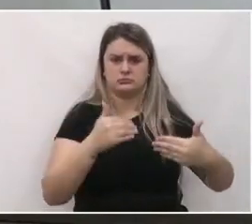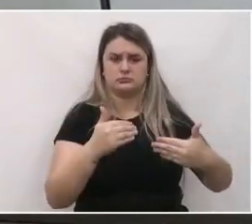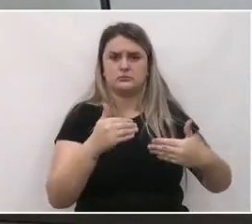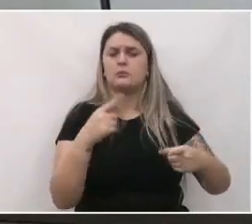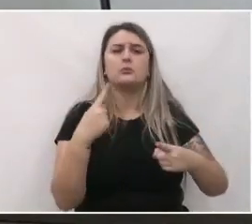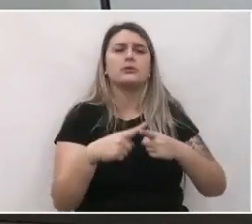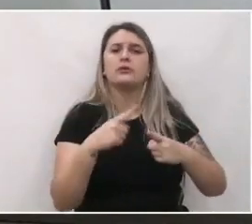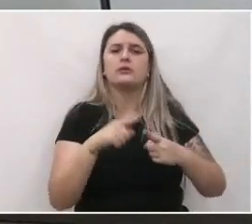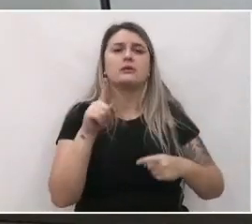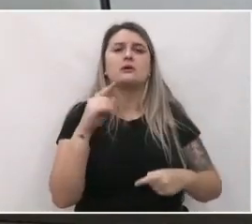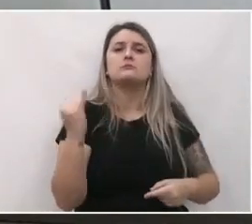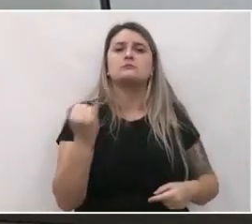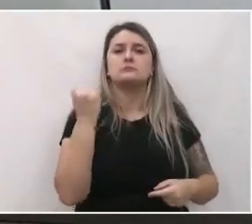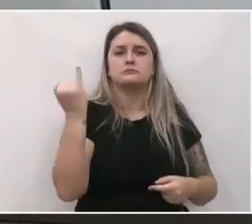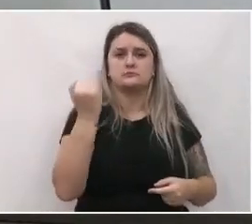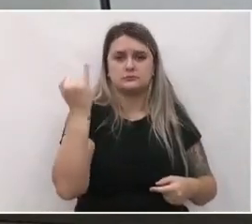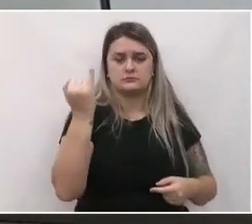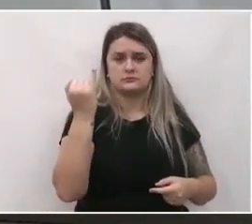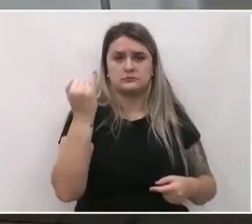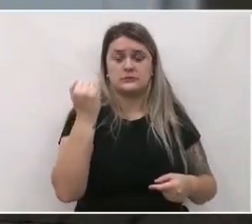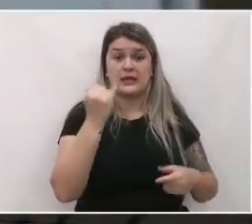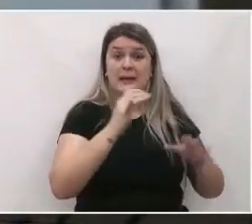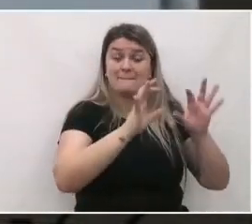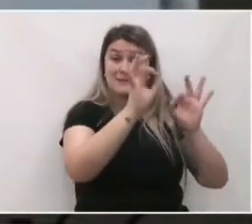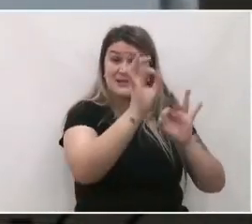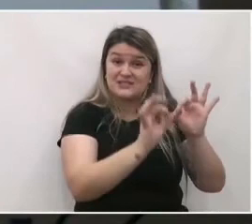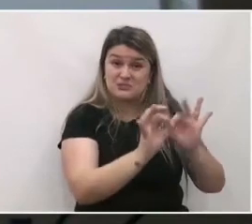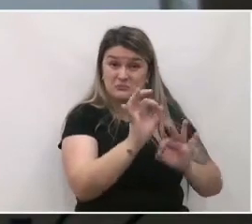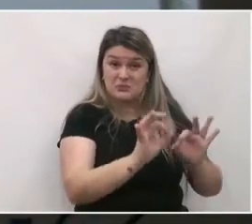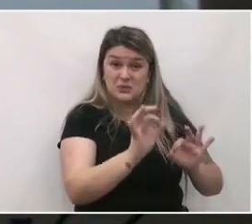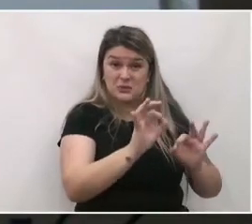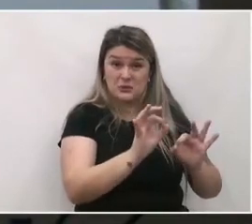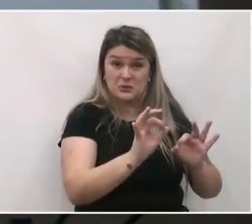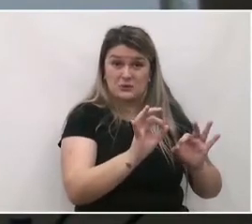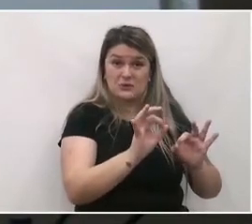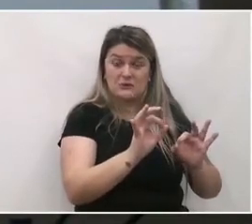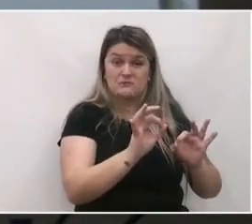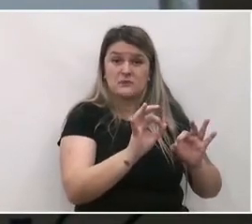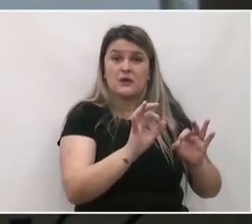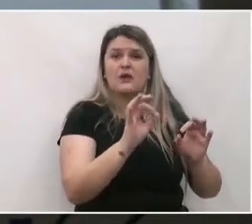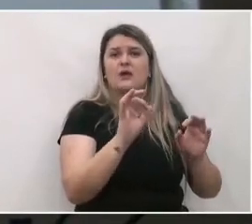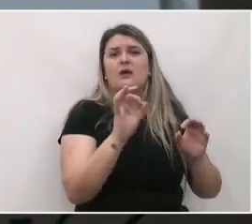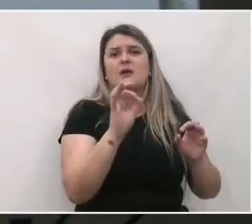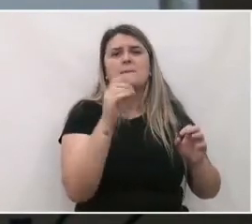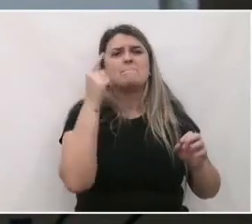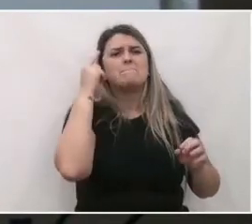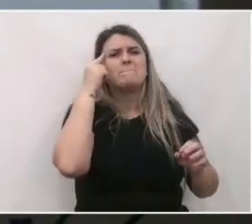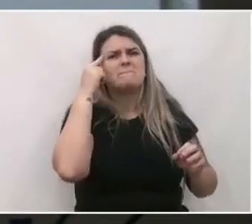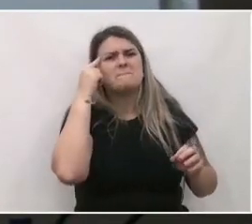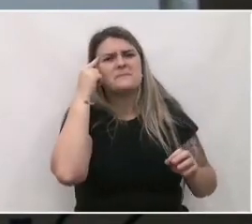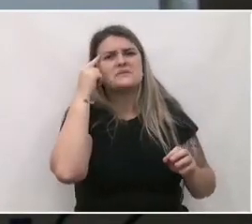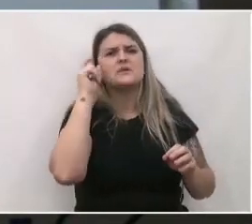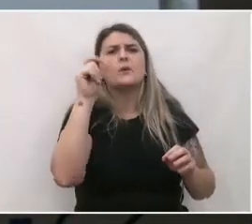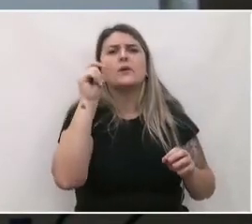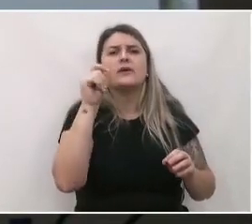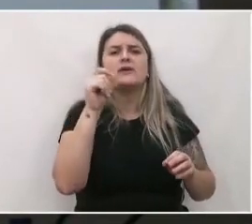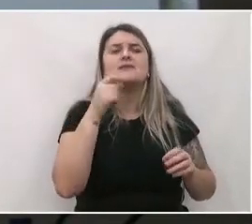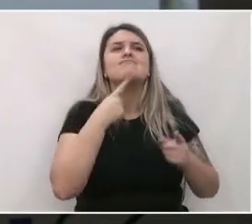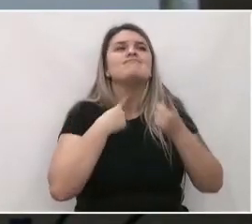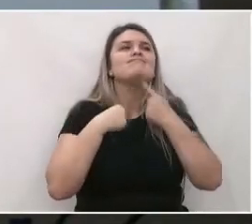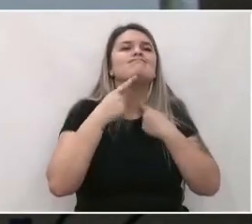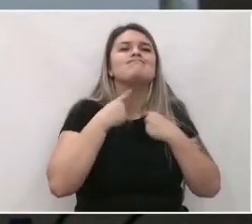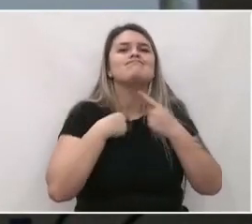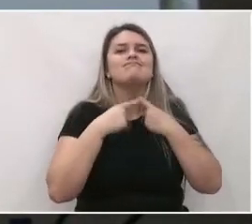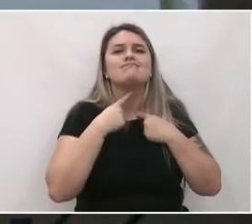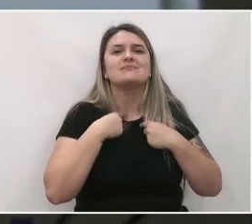Por que ele é importante? O planejamento participativo, ele serve para refletir as necessidades e os anseios da população.